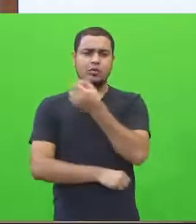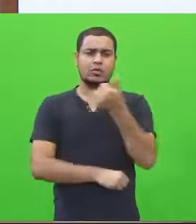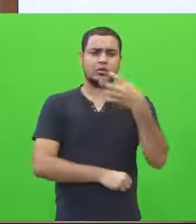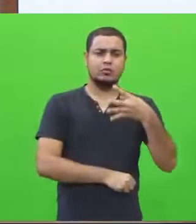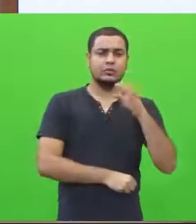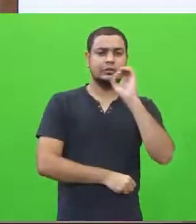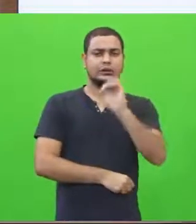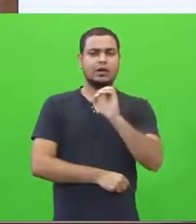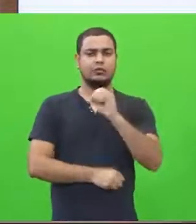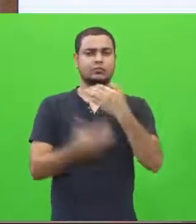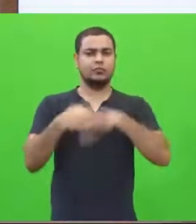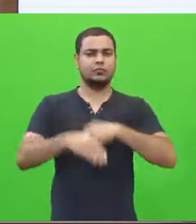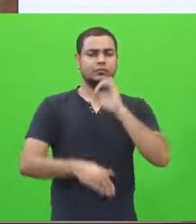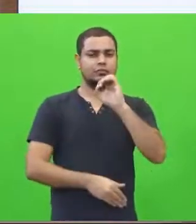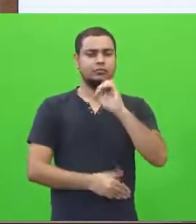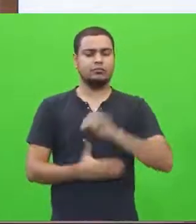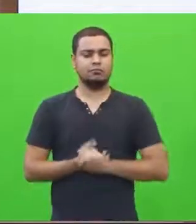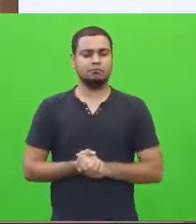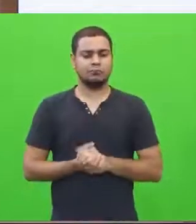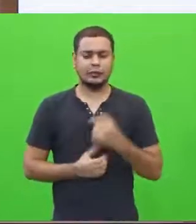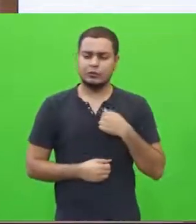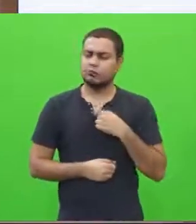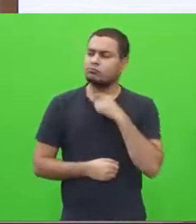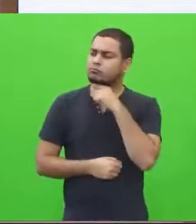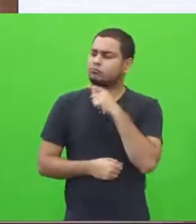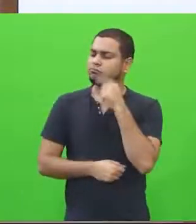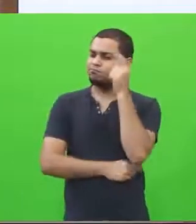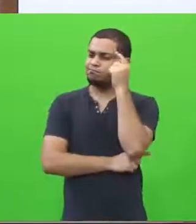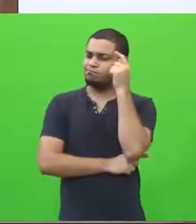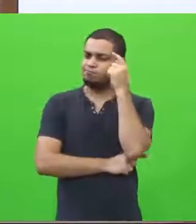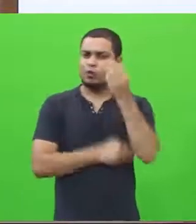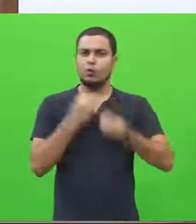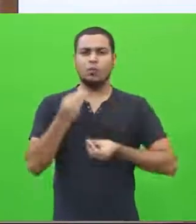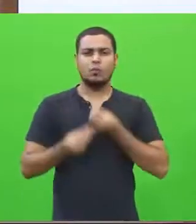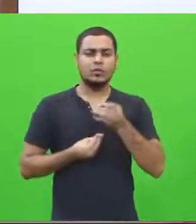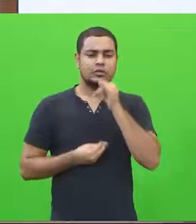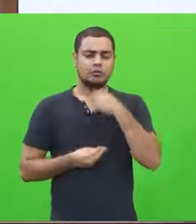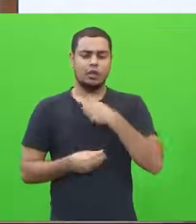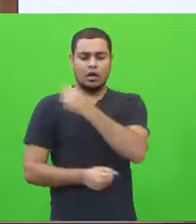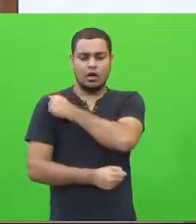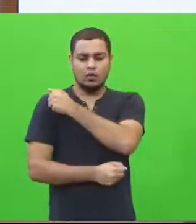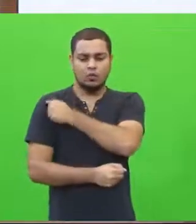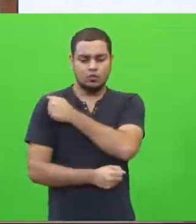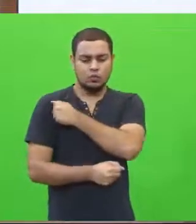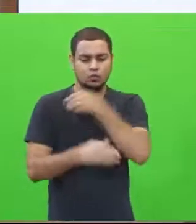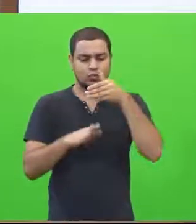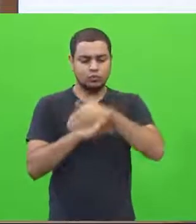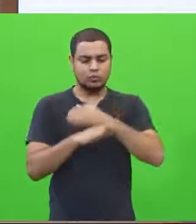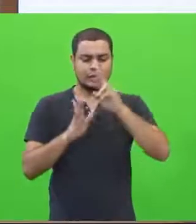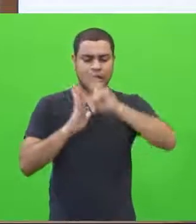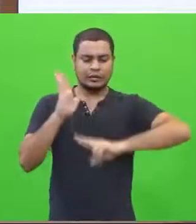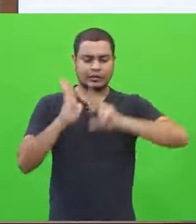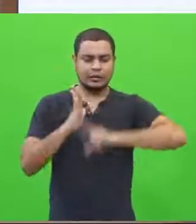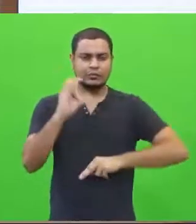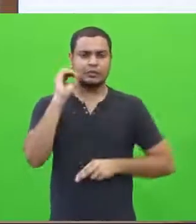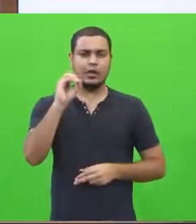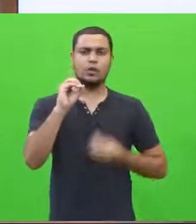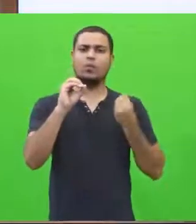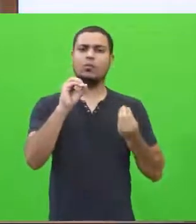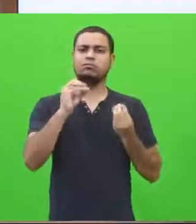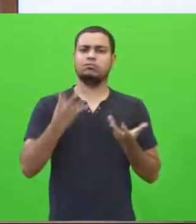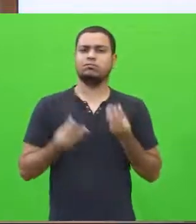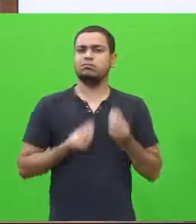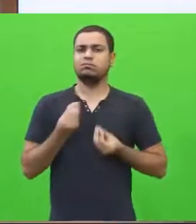zeraram. Aí você se pergunta, como é que o estudante, o participante zera numa redação do Enem?